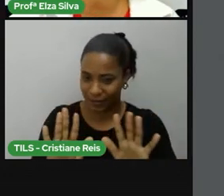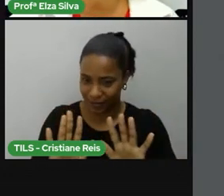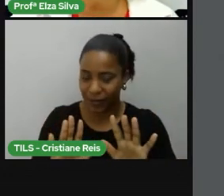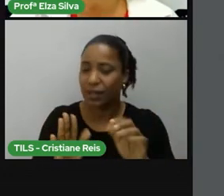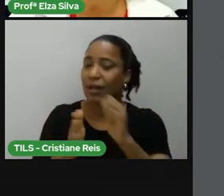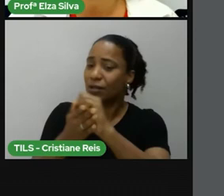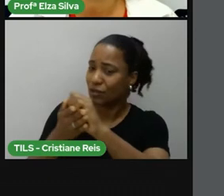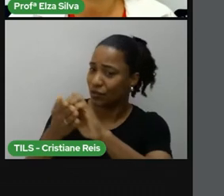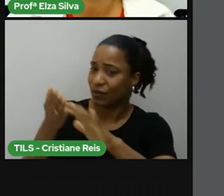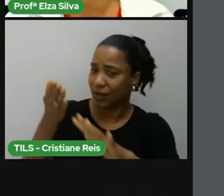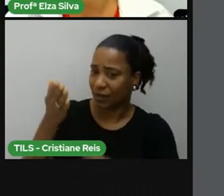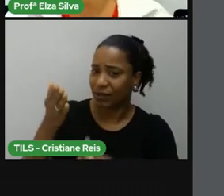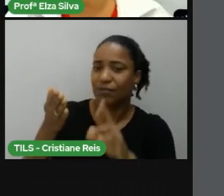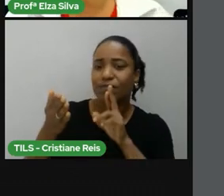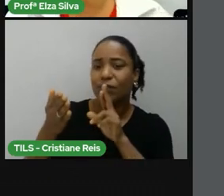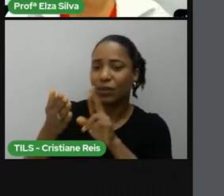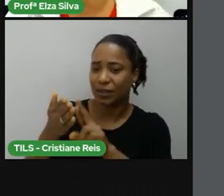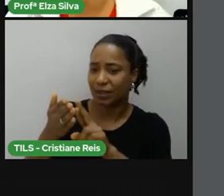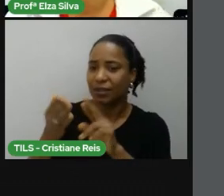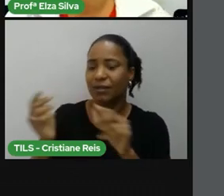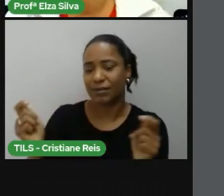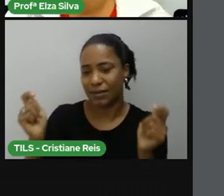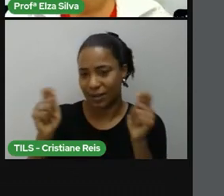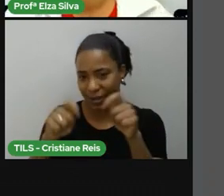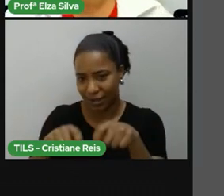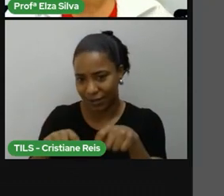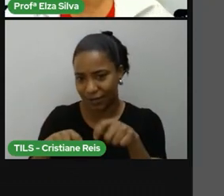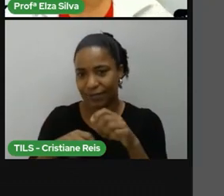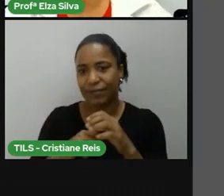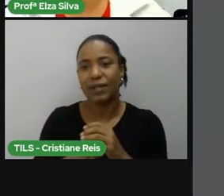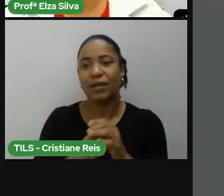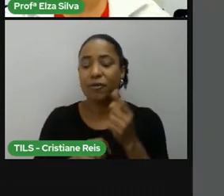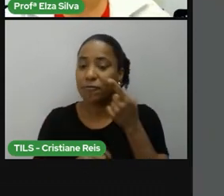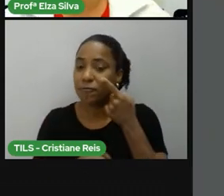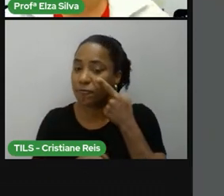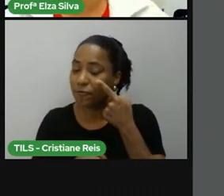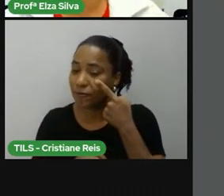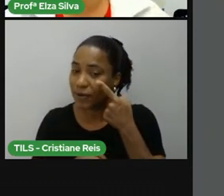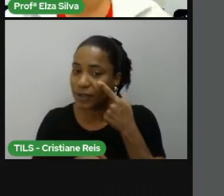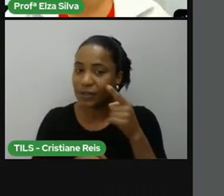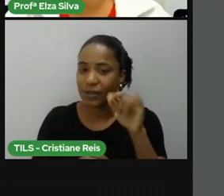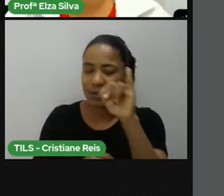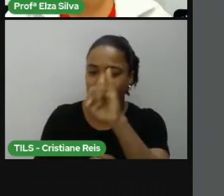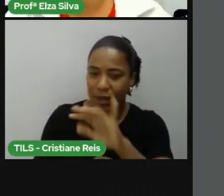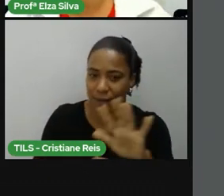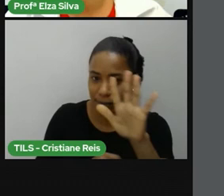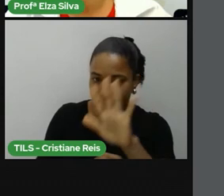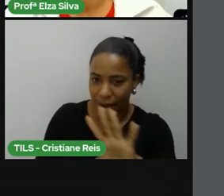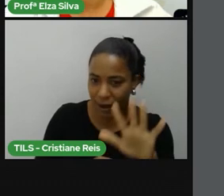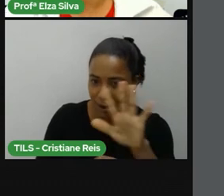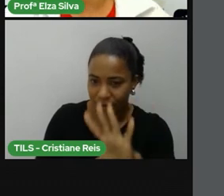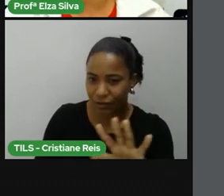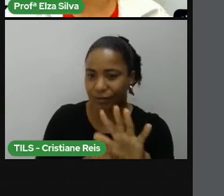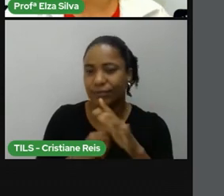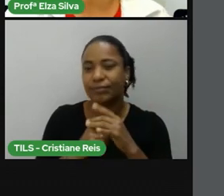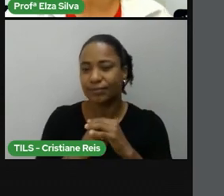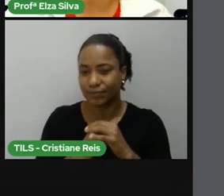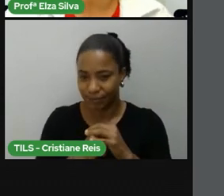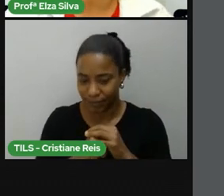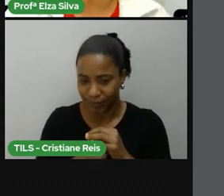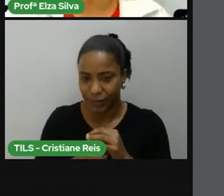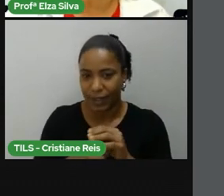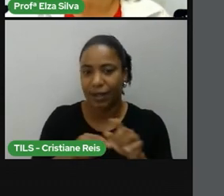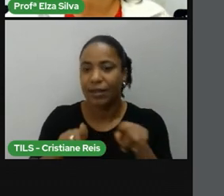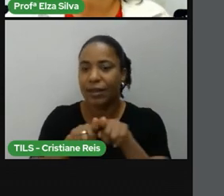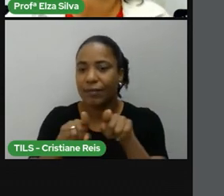deixe de responder a tarefa. Tente observar a imagem abaixo e fazer a leitura